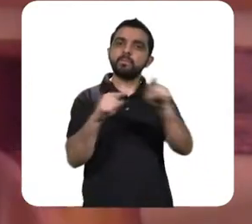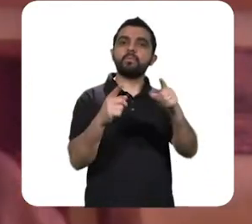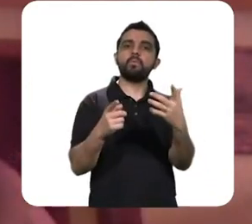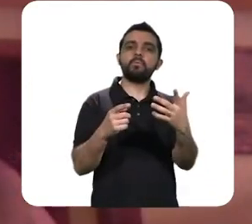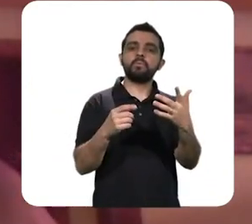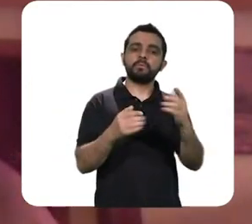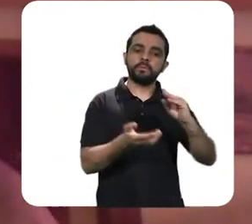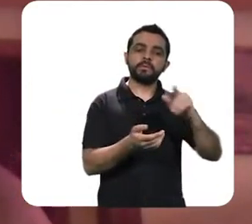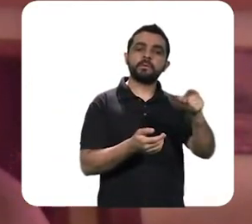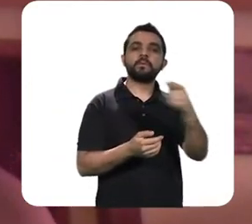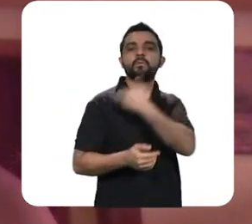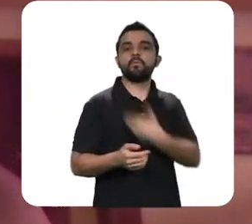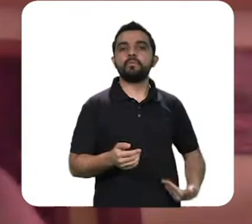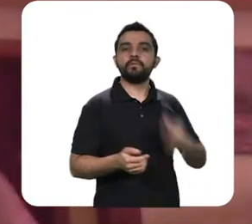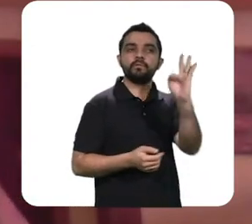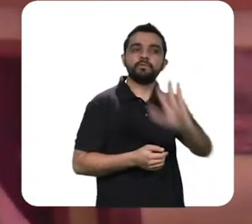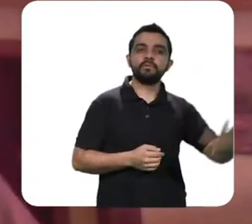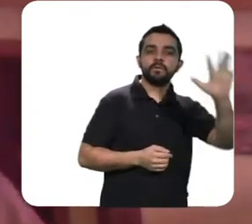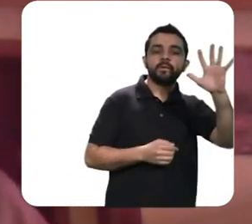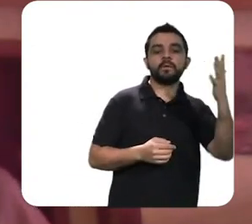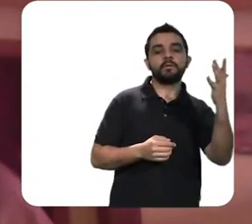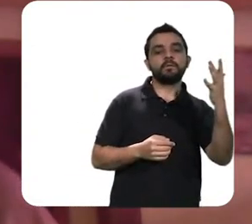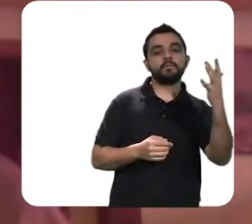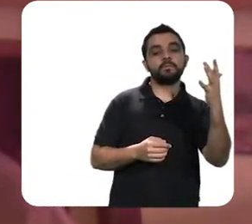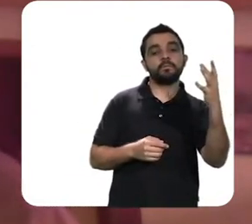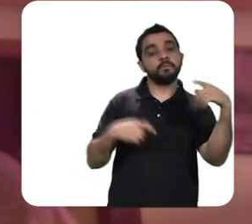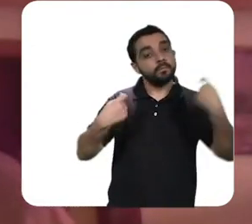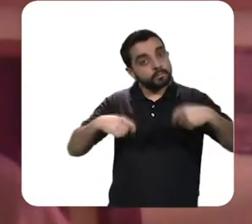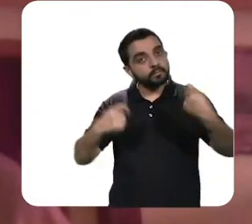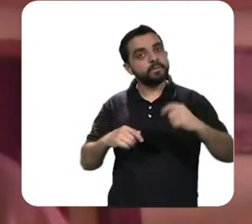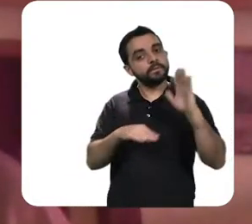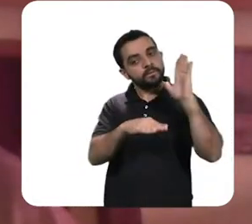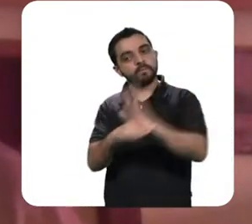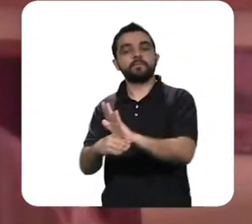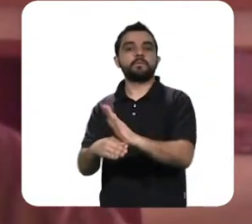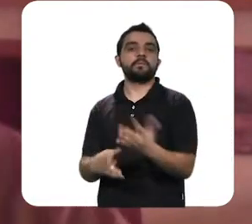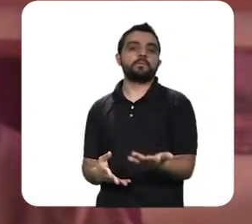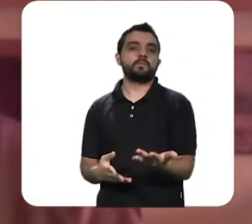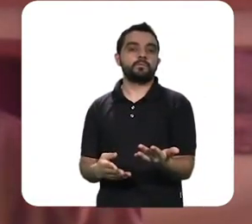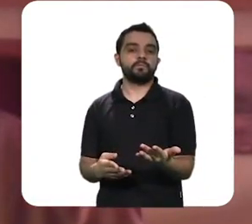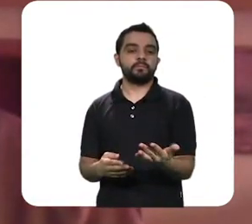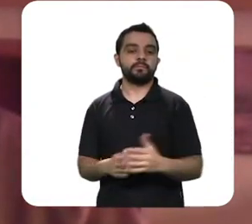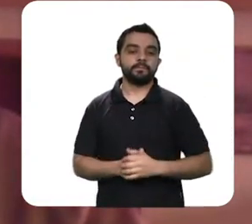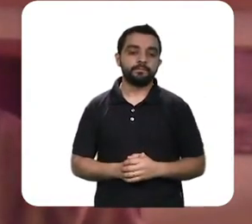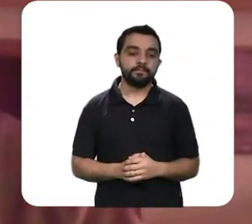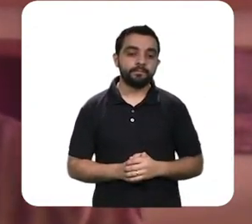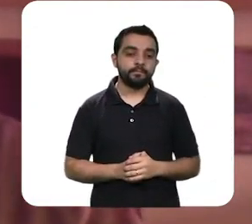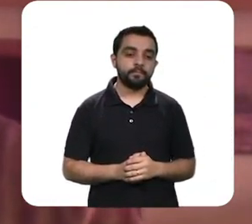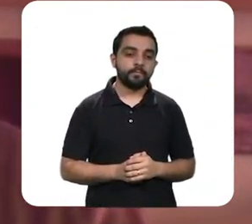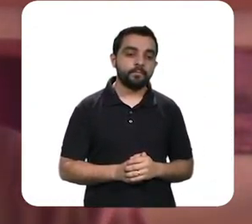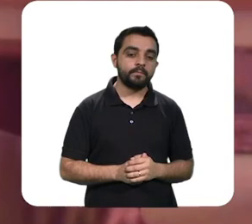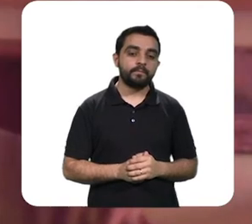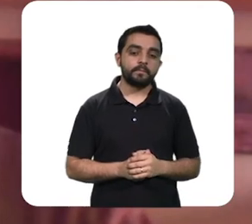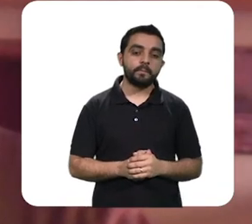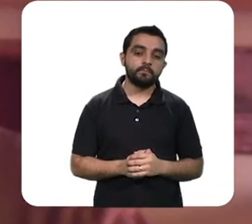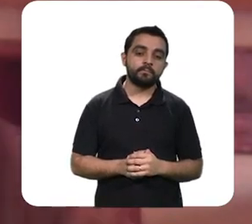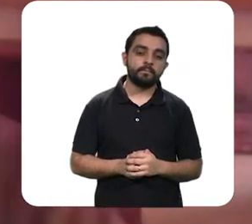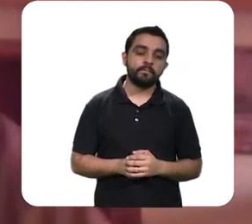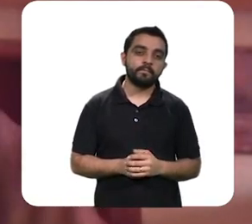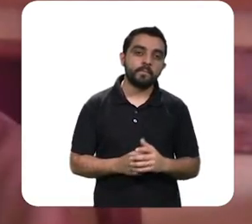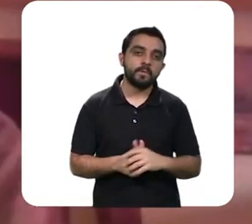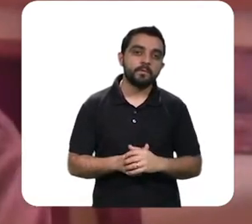crise econômica em conjunto vou insistir vai enfrentar uma coisa ou outra são as duas coisas simultâneas para sanar uma crise econômica que